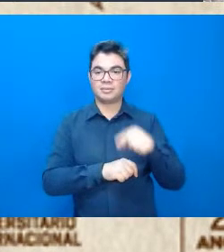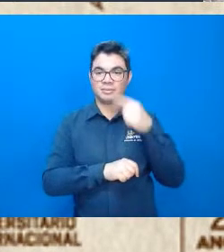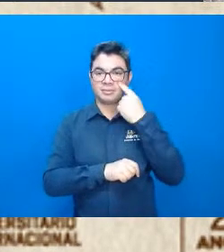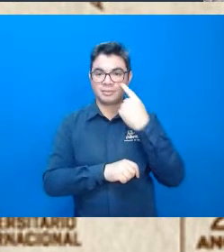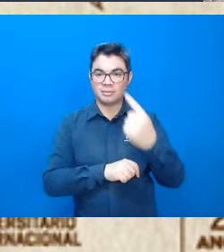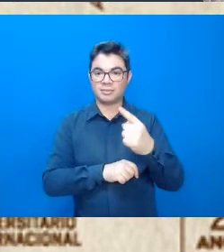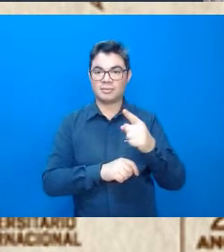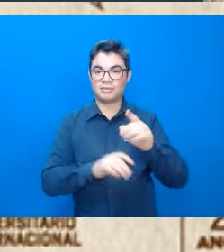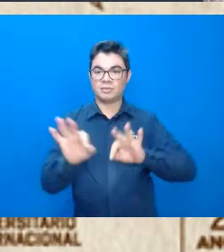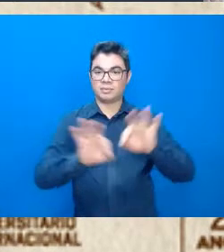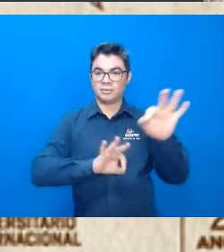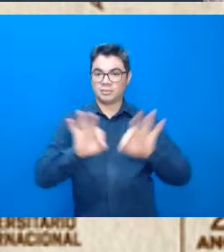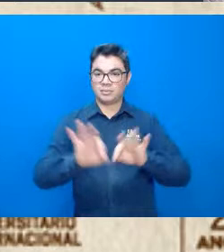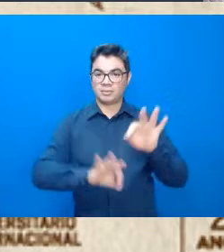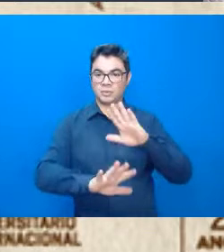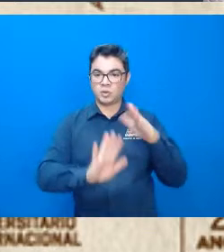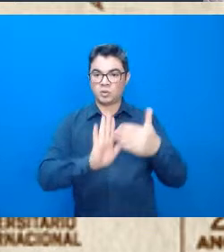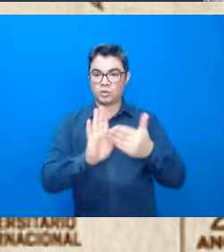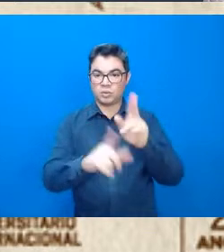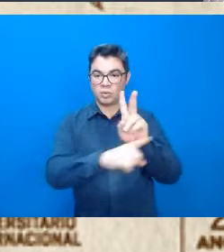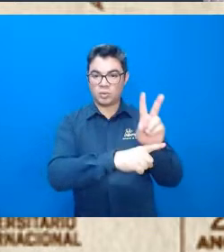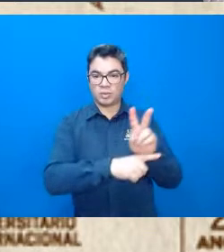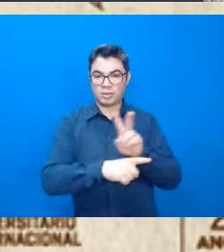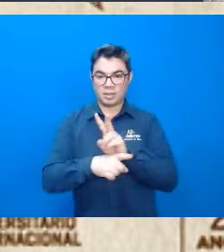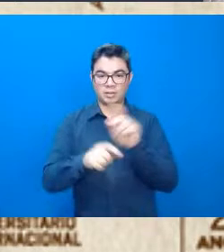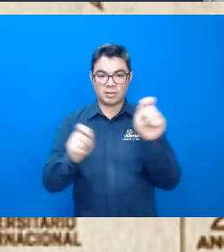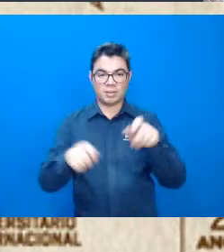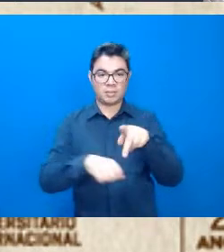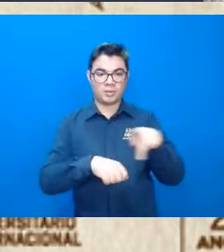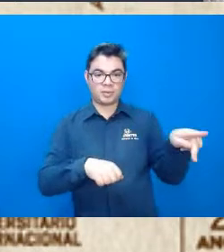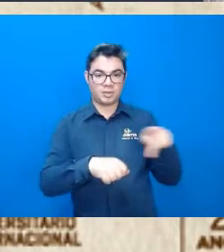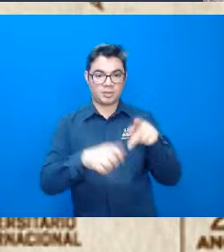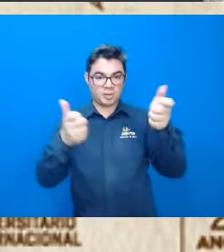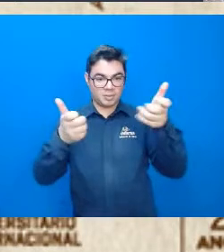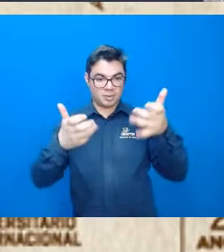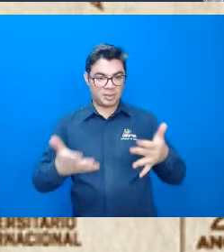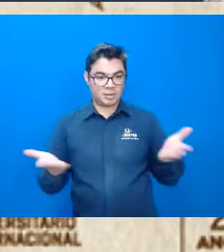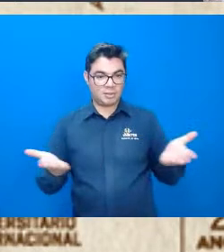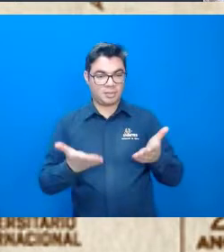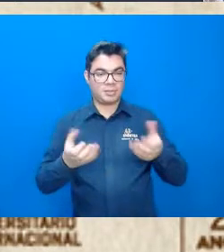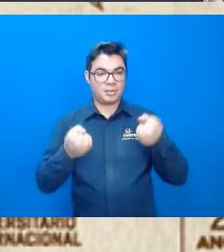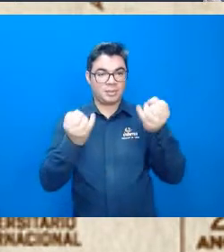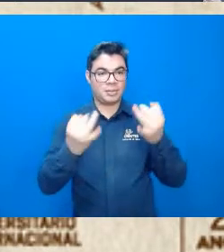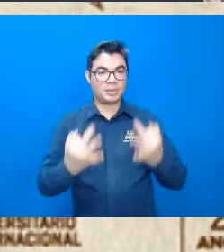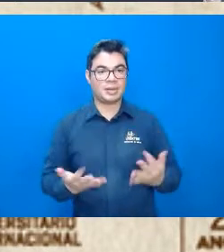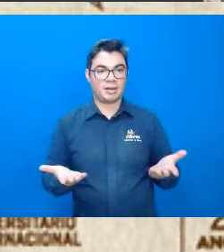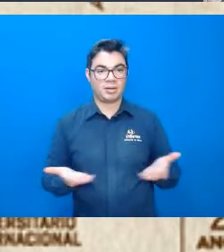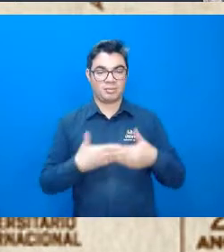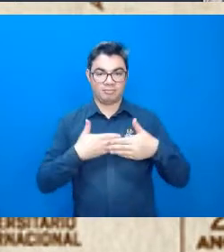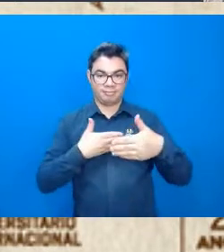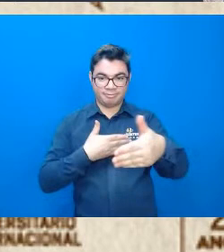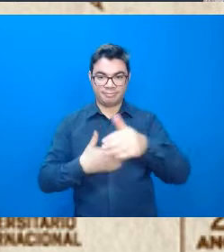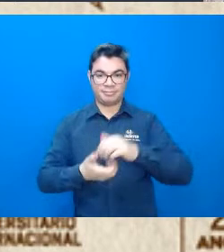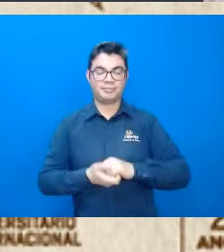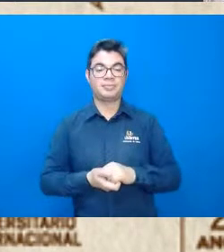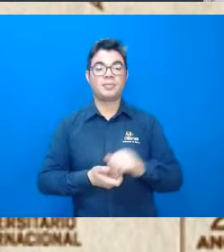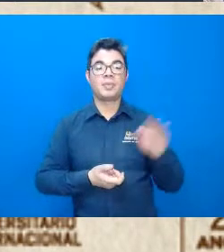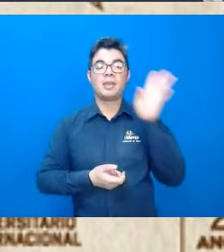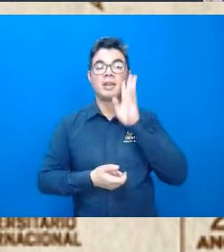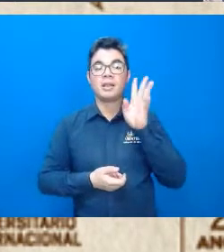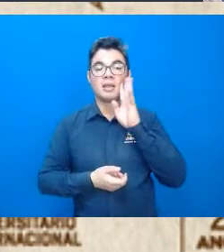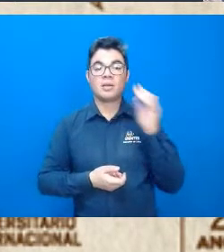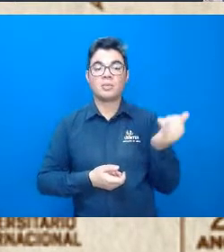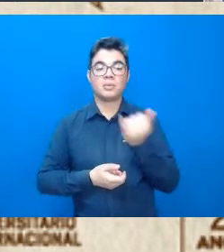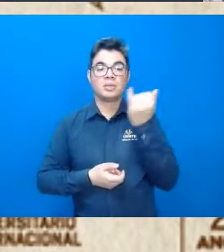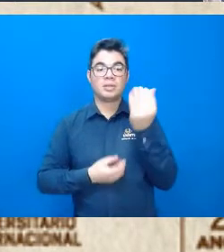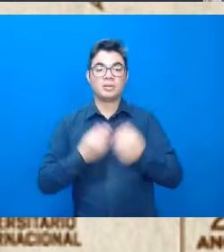essa formação e todo esse cuidado que os professores trouxeram aí para a nossa fala, né? Com certeza, é legal, professora Renata, eu